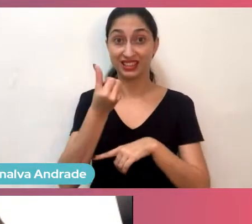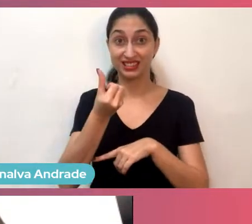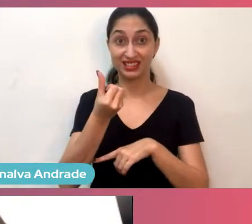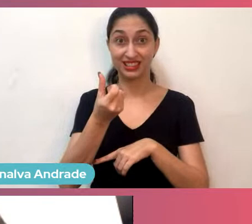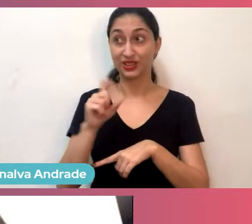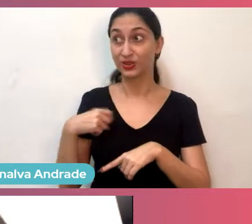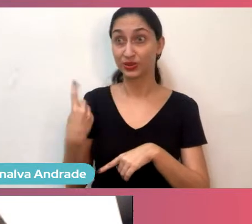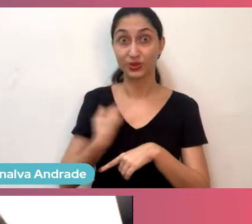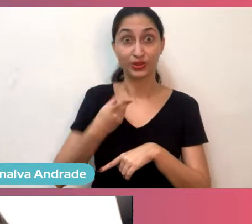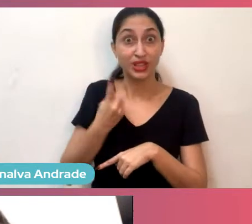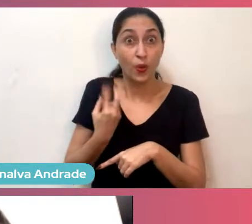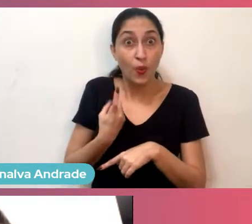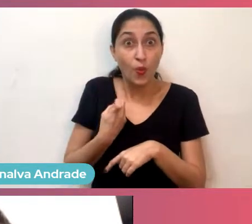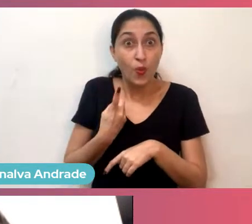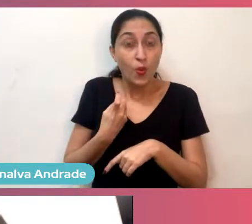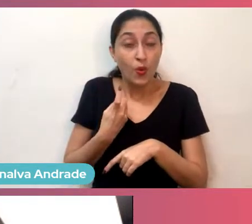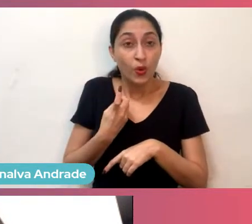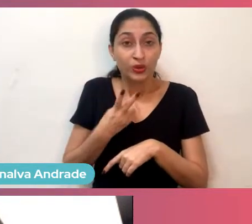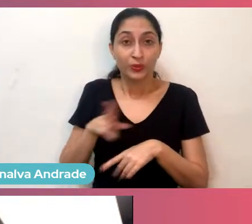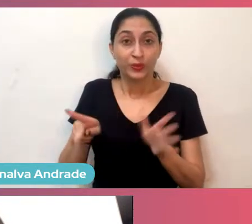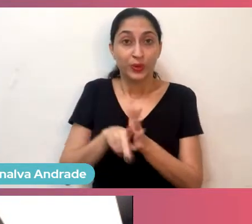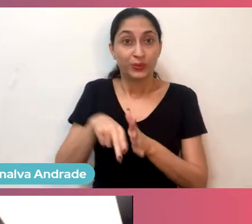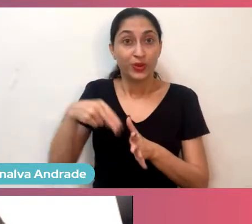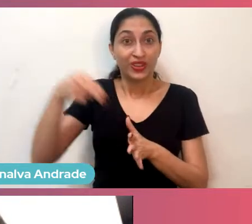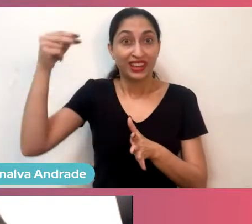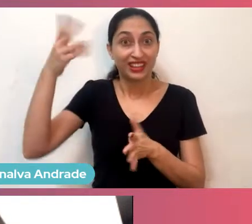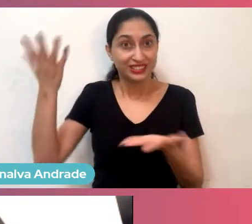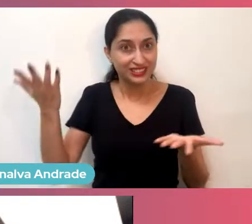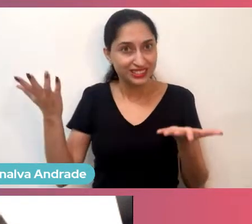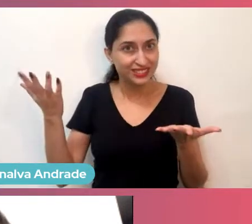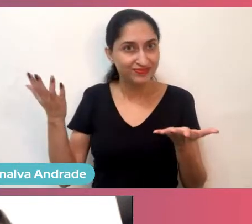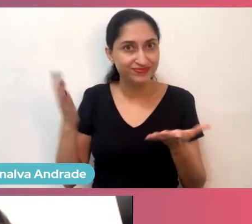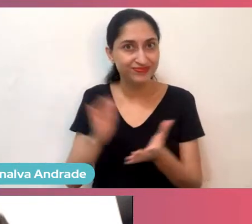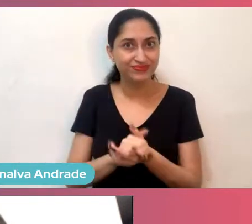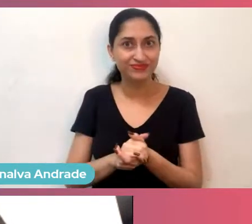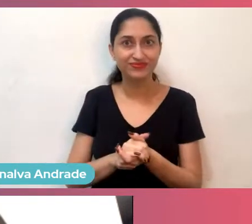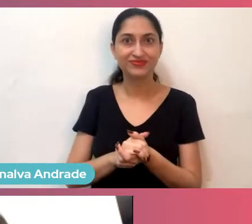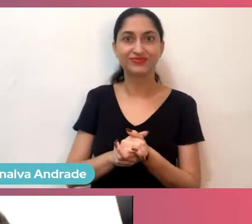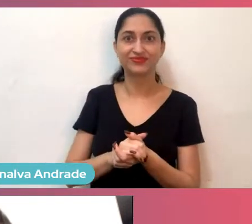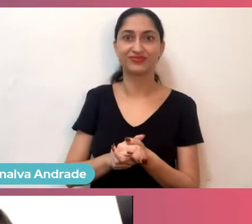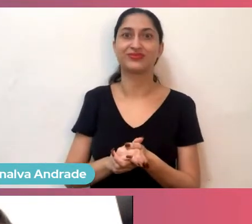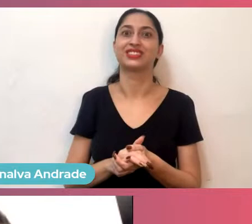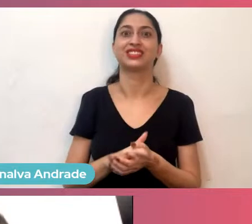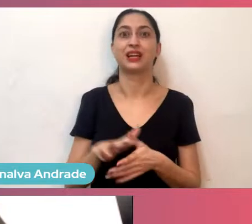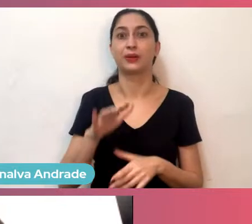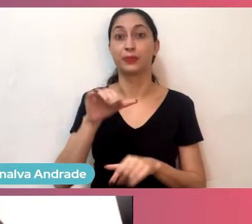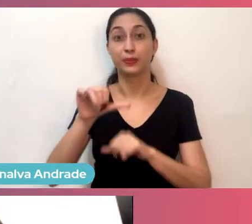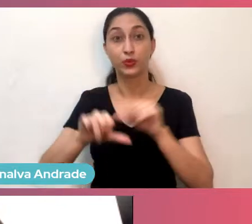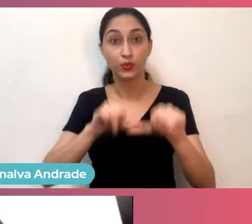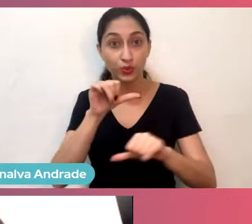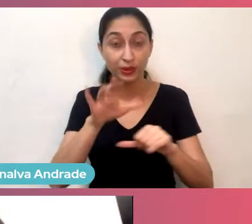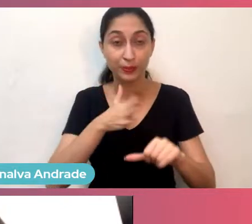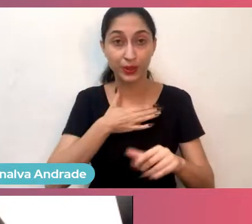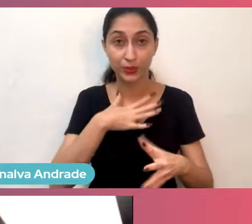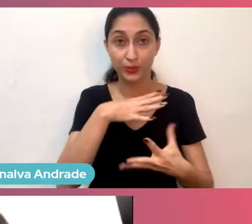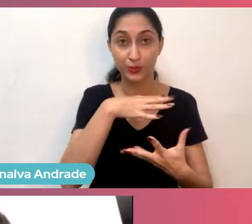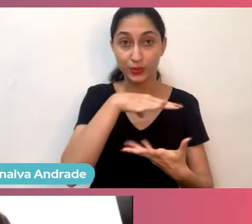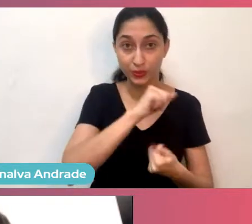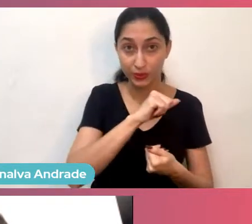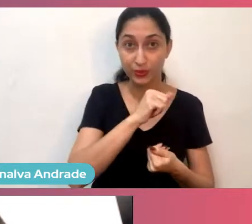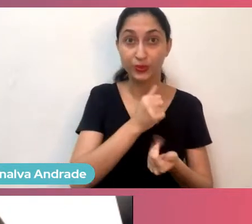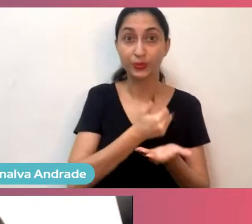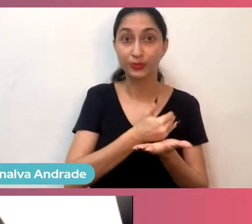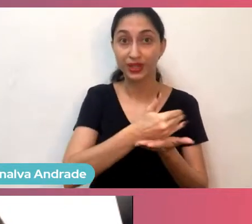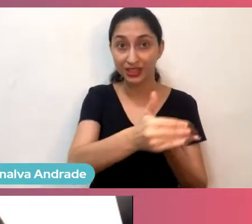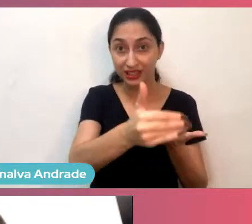nordestinas escolhidas, ela pela Muda Meu Mundo e pela Mídia Educativa, Muda Meu Mundo estava nascendo ali, ela estava mudando completamente o modelo